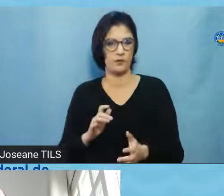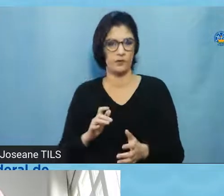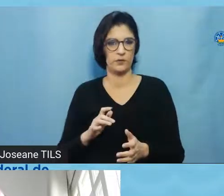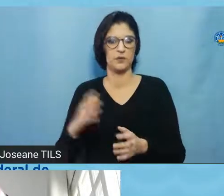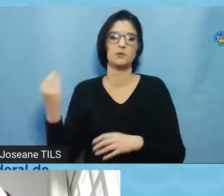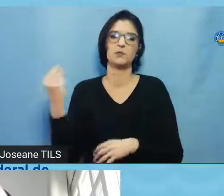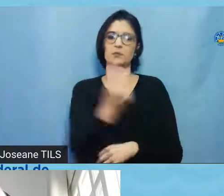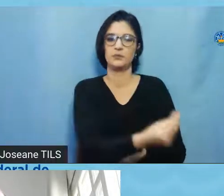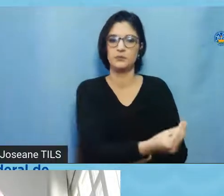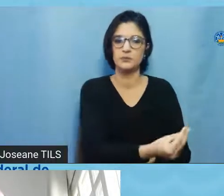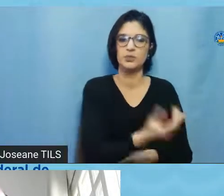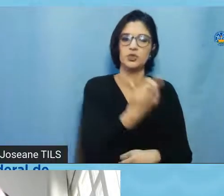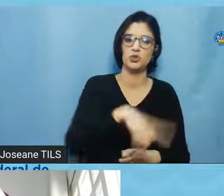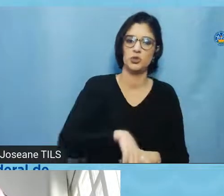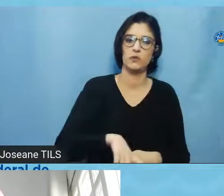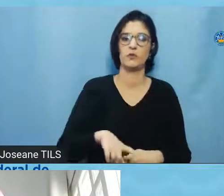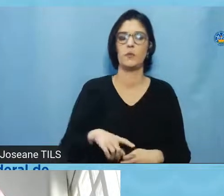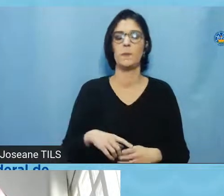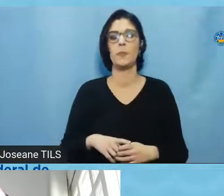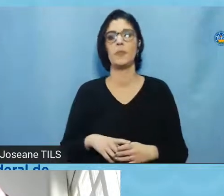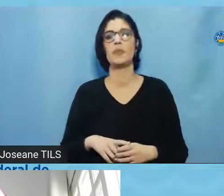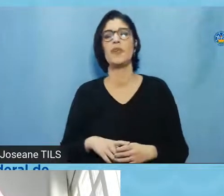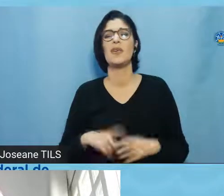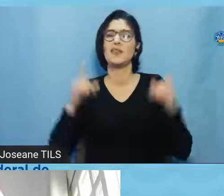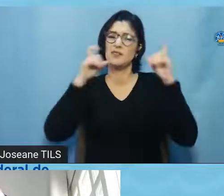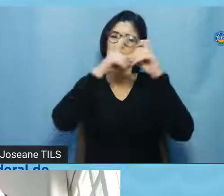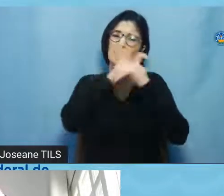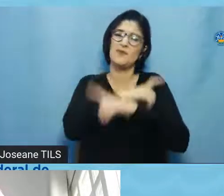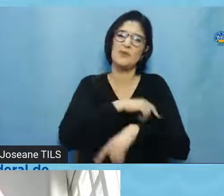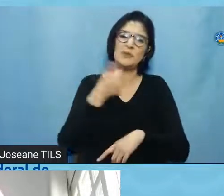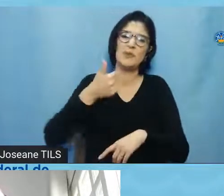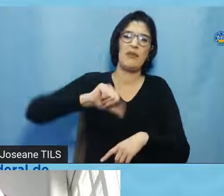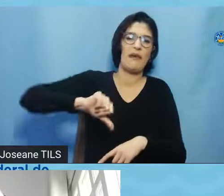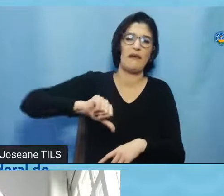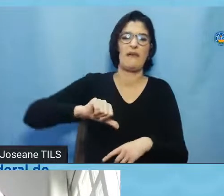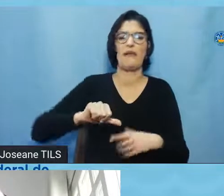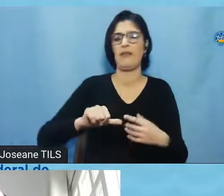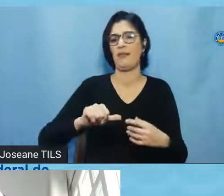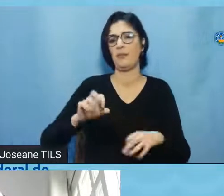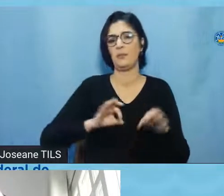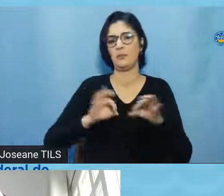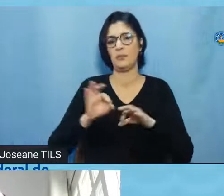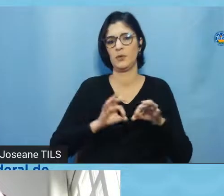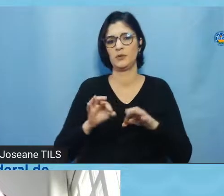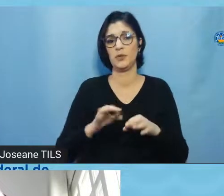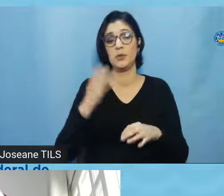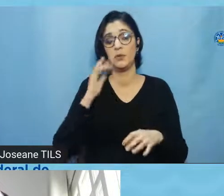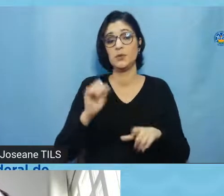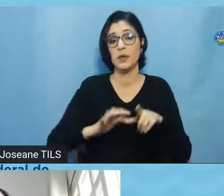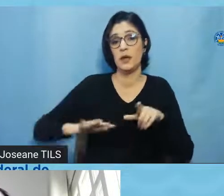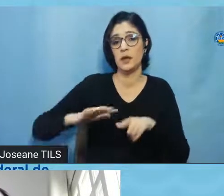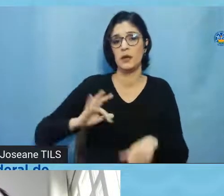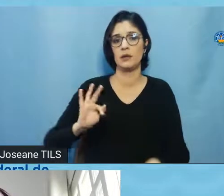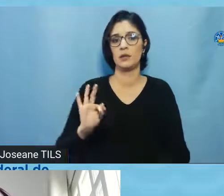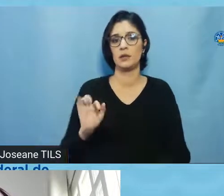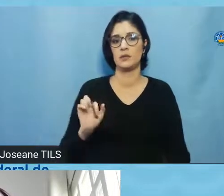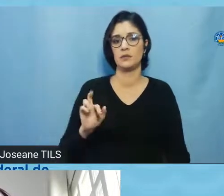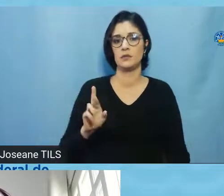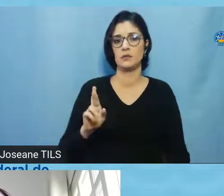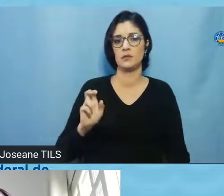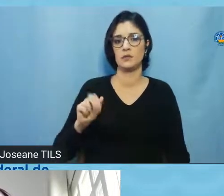mais numa área, assim, se eu estou conversando aqui, se a maioria das pessoas que estão perguntando, não sei qual é a área da Fernanda, mas é da área